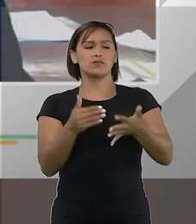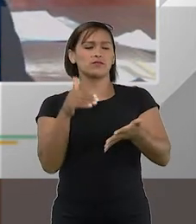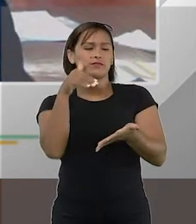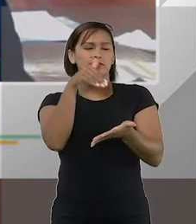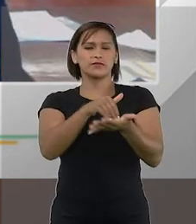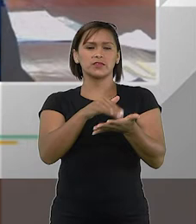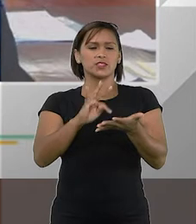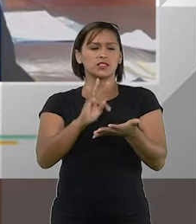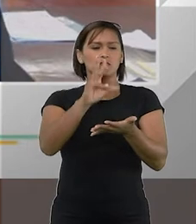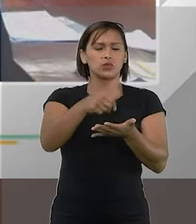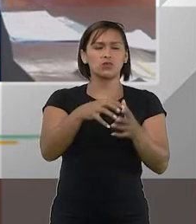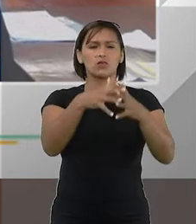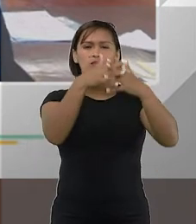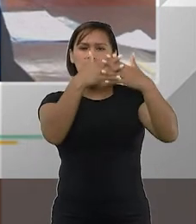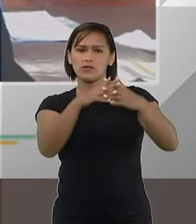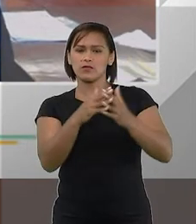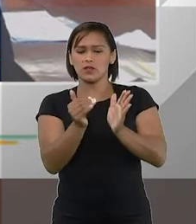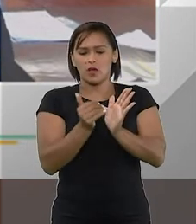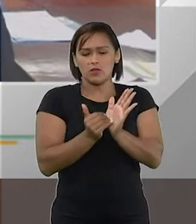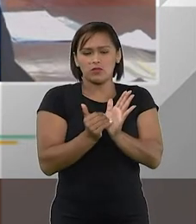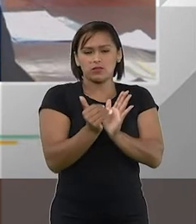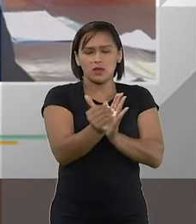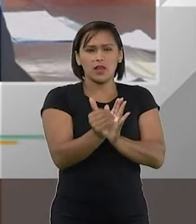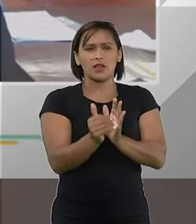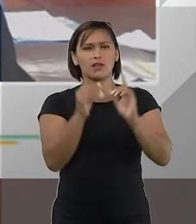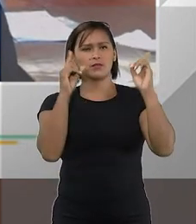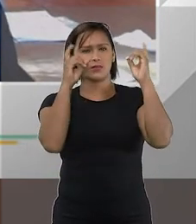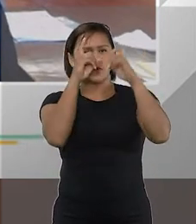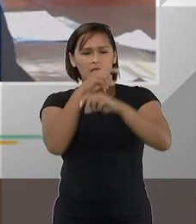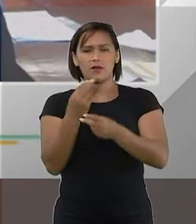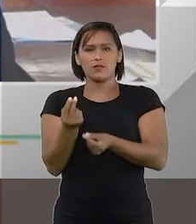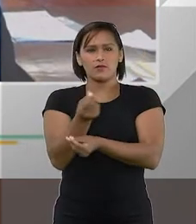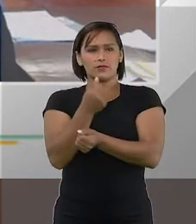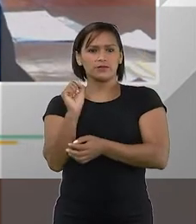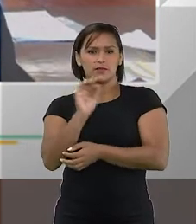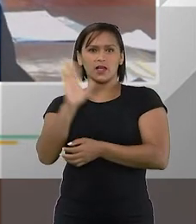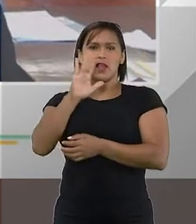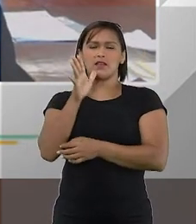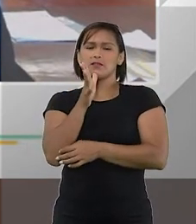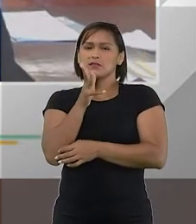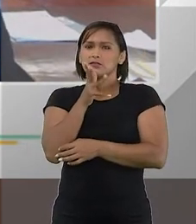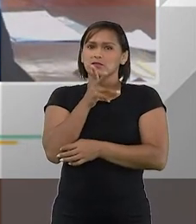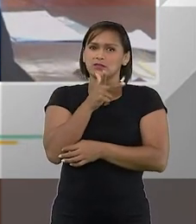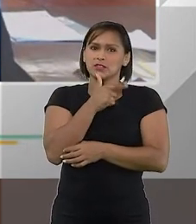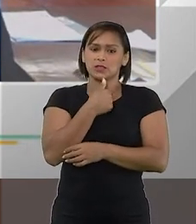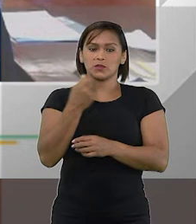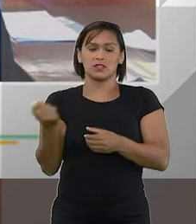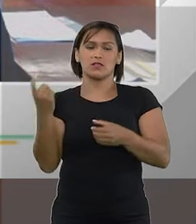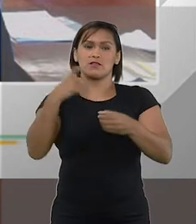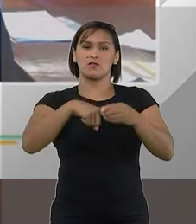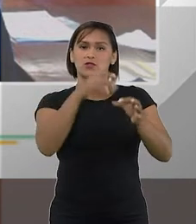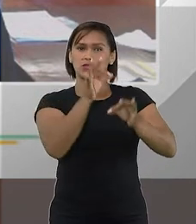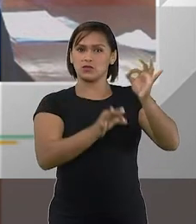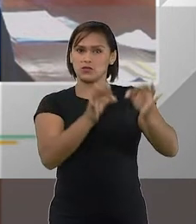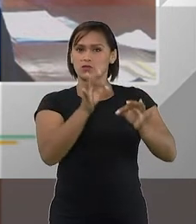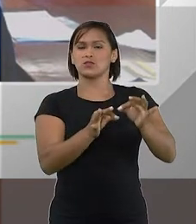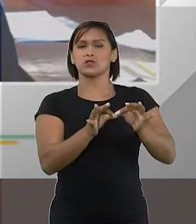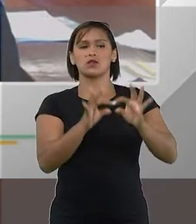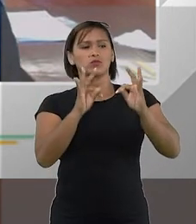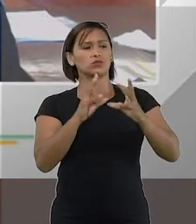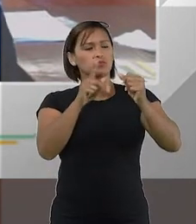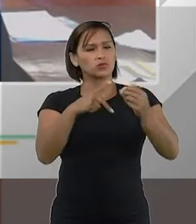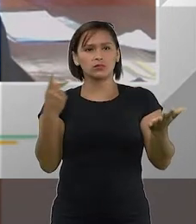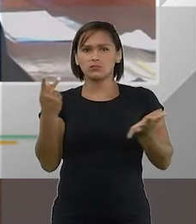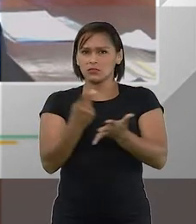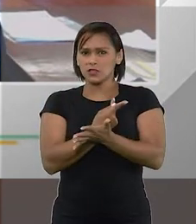um processo mais árduo, mais caro, mais demorado, que é a recuperação judicial, se